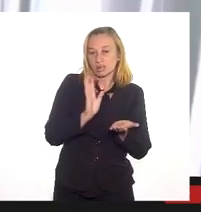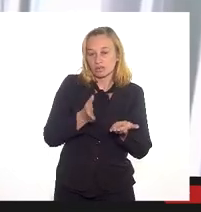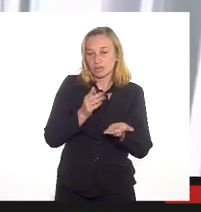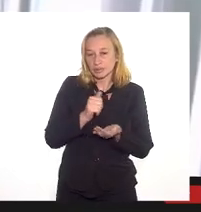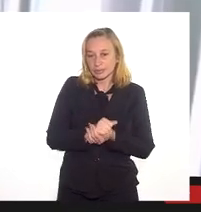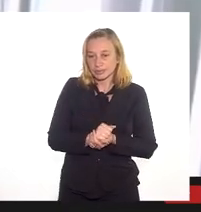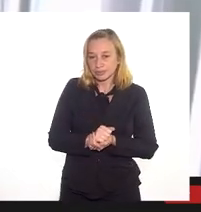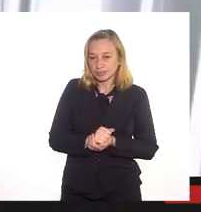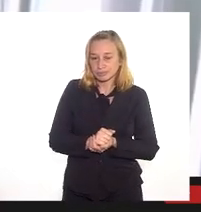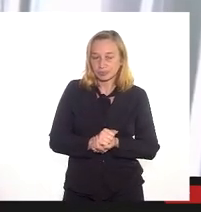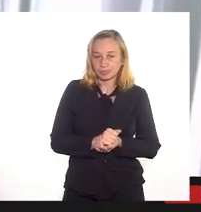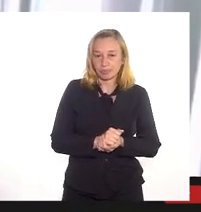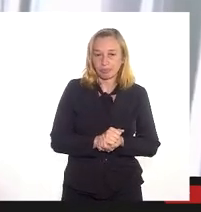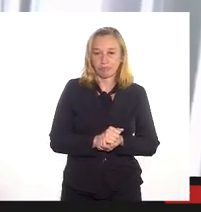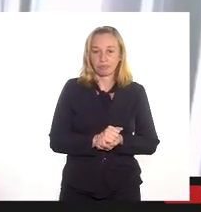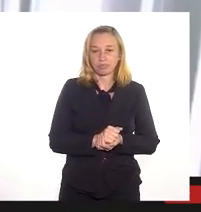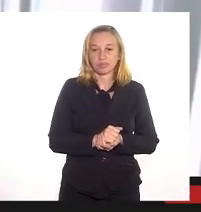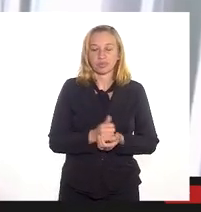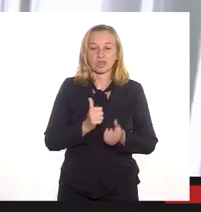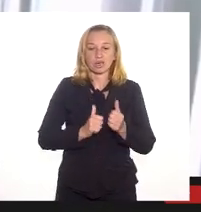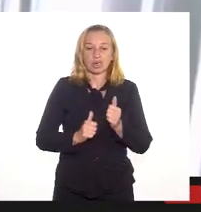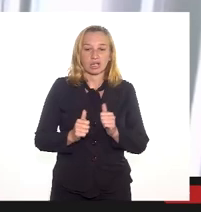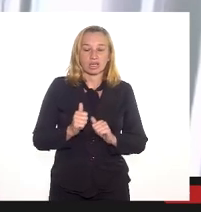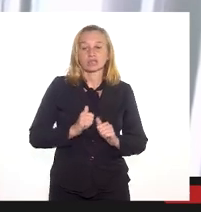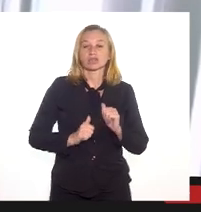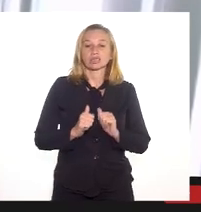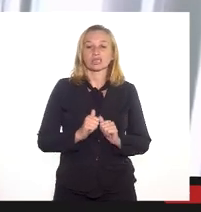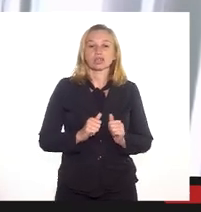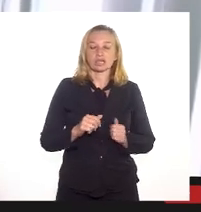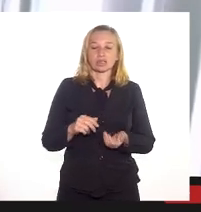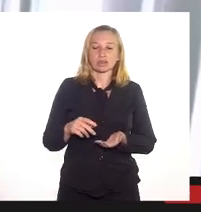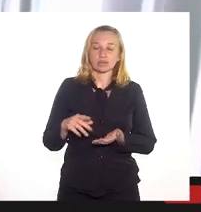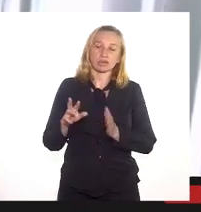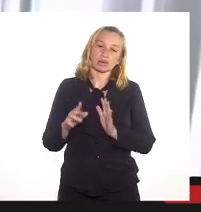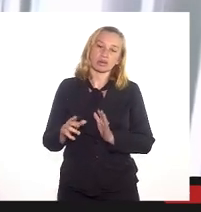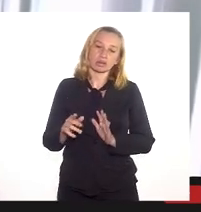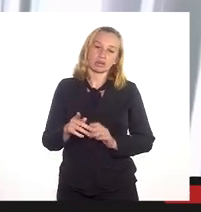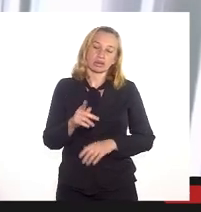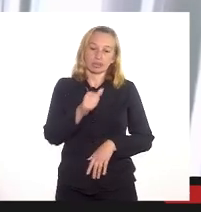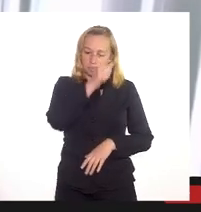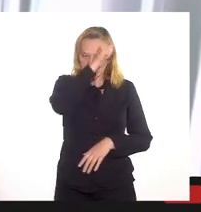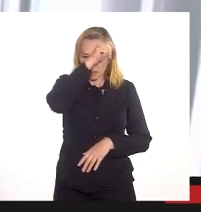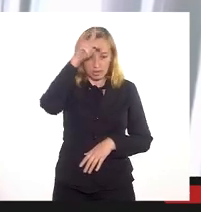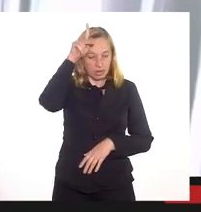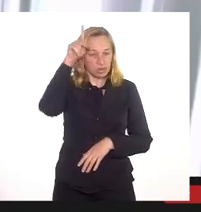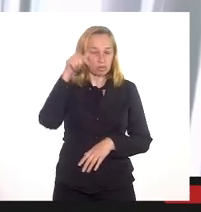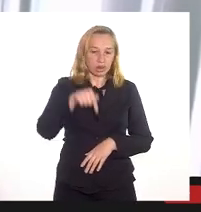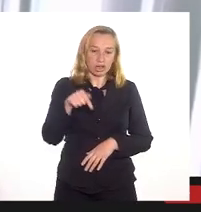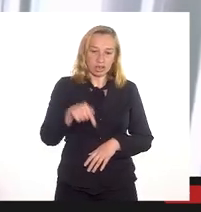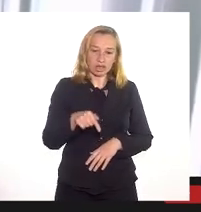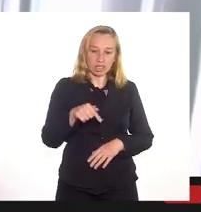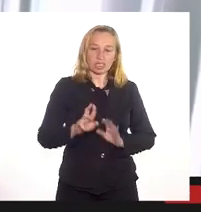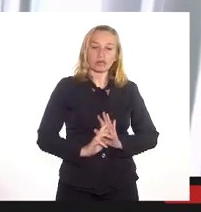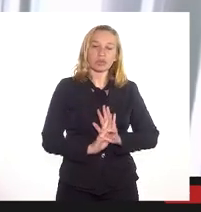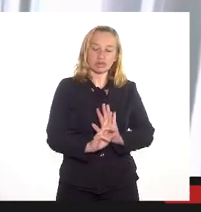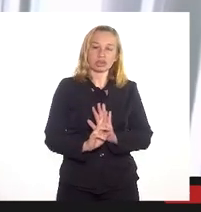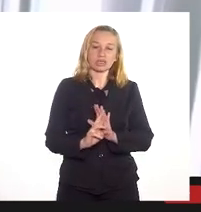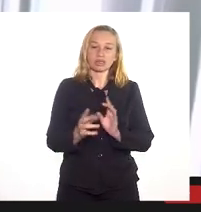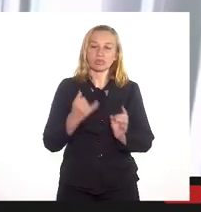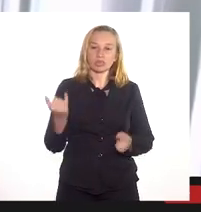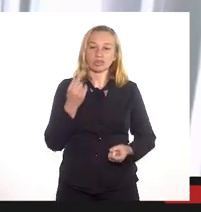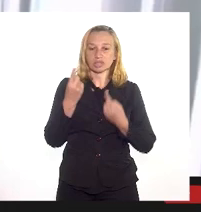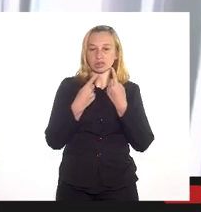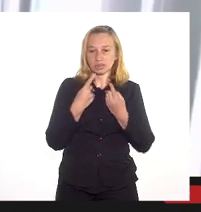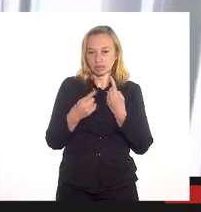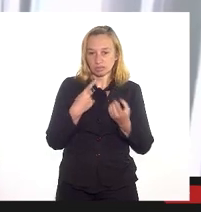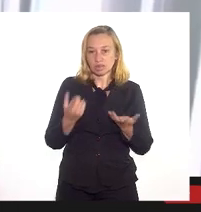estava, assim, inclusive ansioso, sabe, Leandro, pela participação da prefeitura aqui, que é uma interlocutora importantíssima nesse debate e